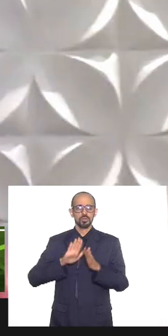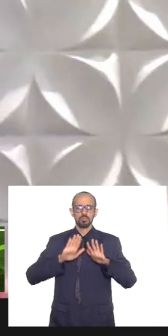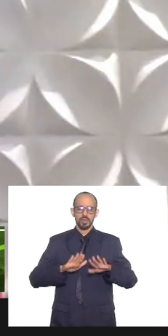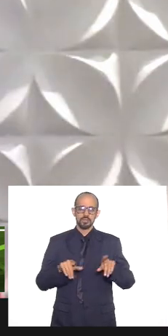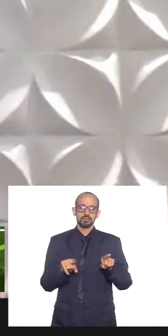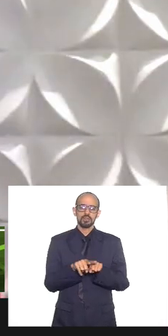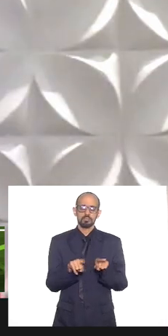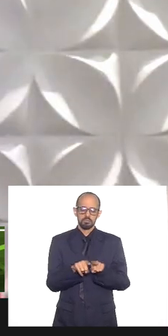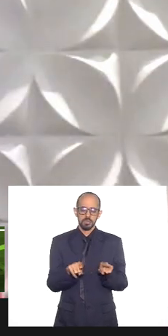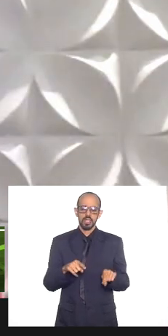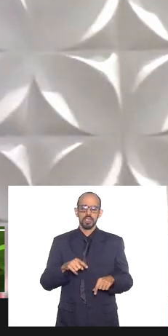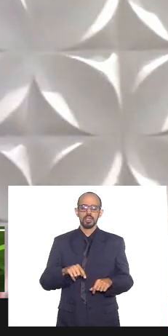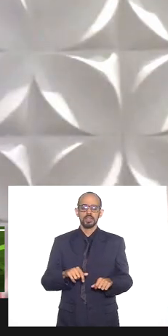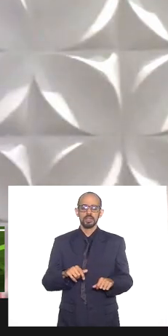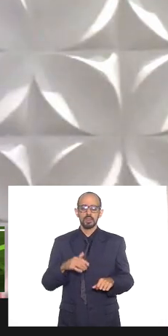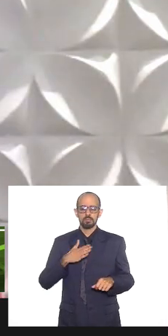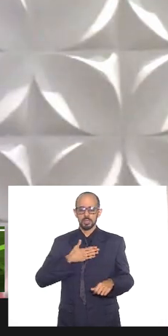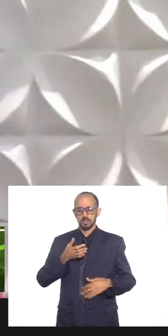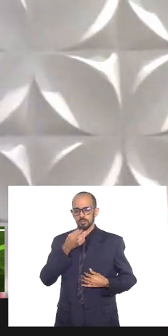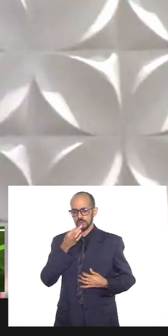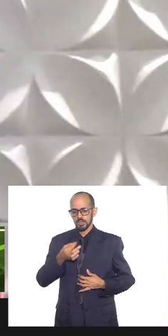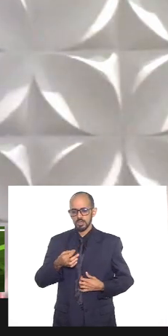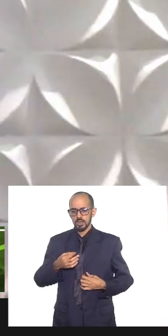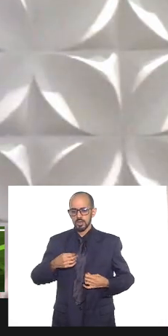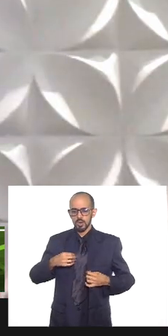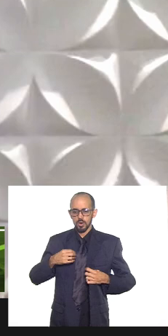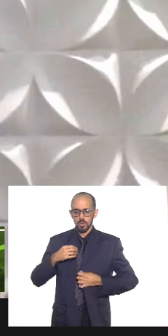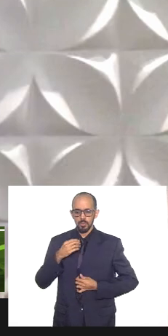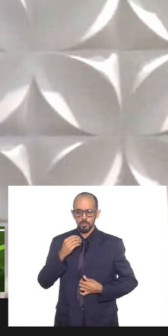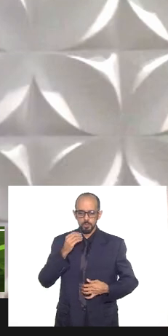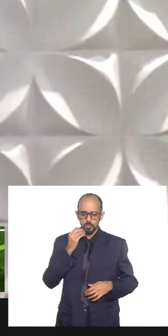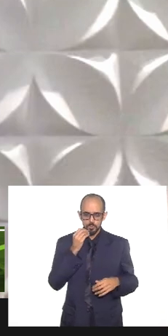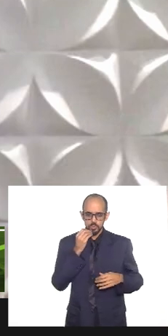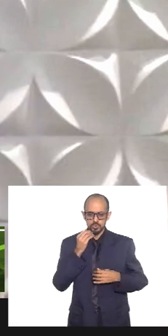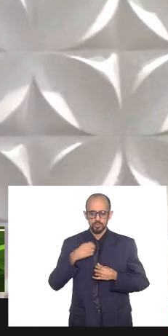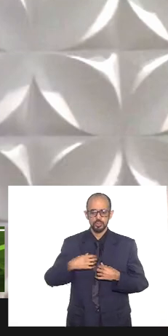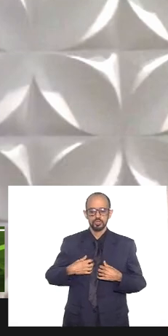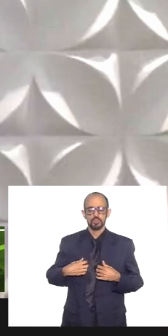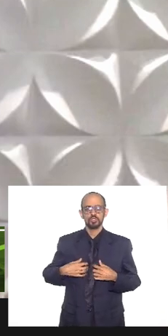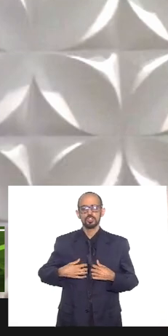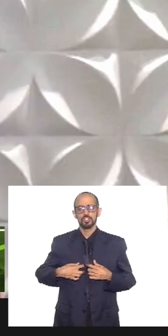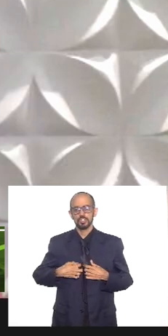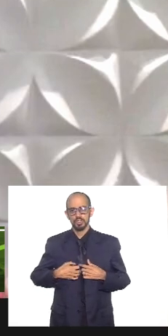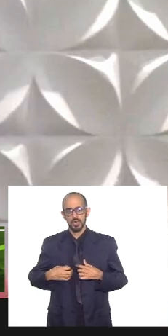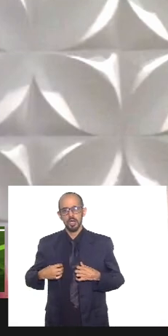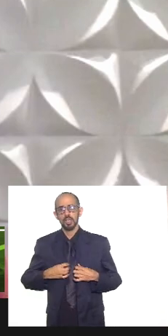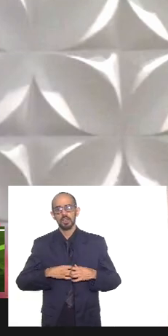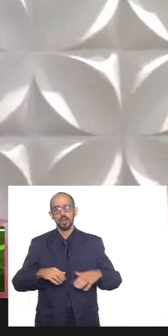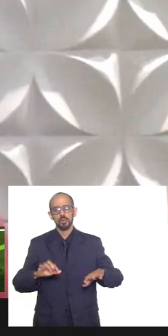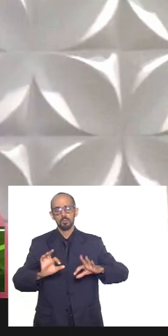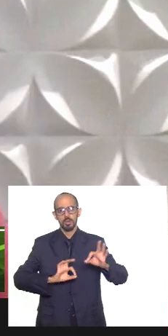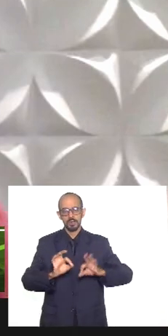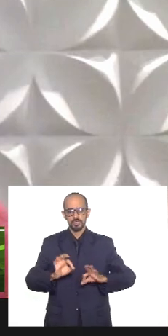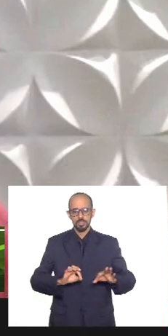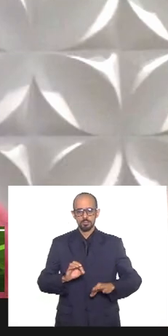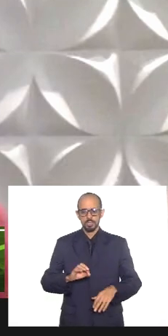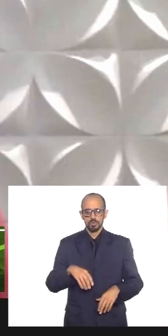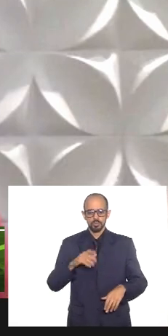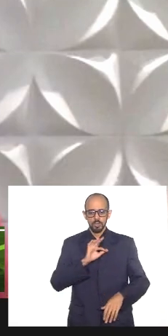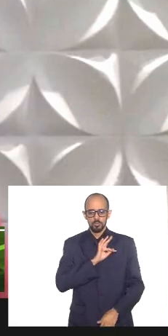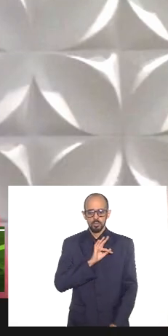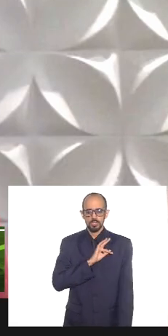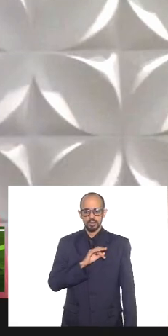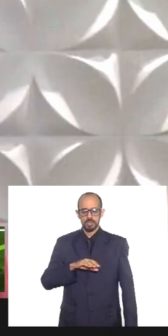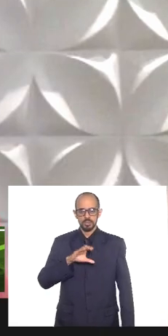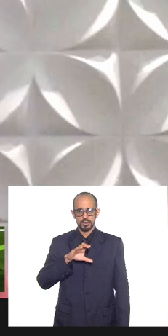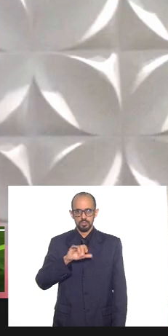poderia estar no radar do planejamento da polícia civil da mesma forma que se pensa